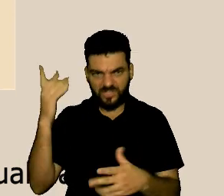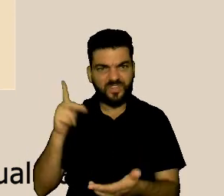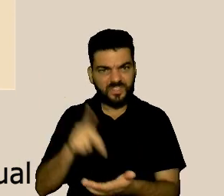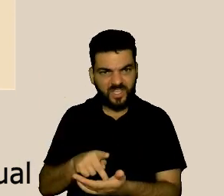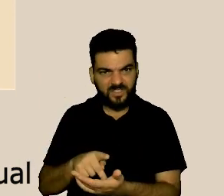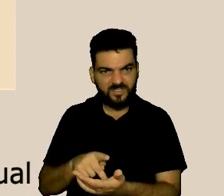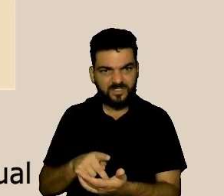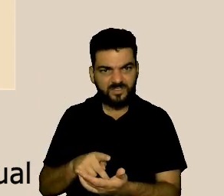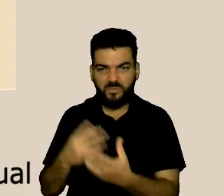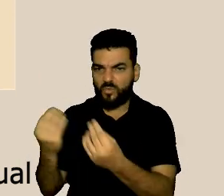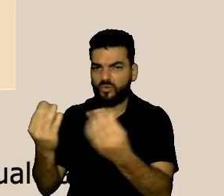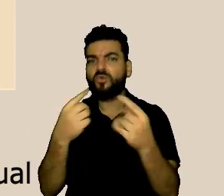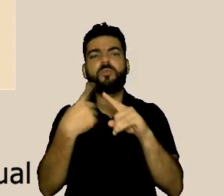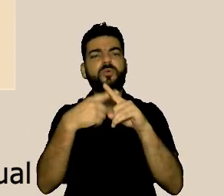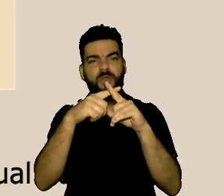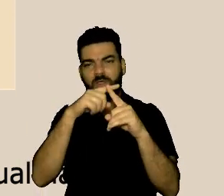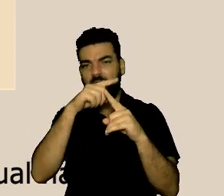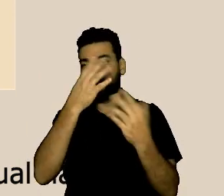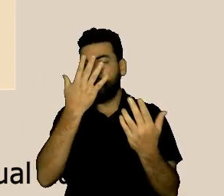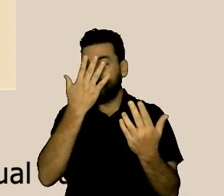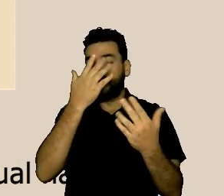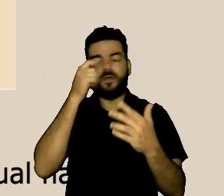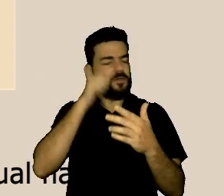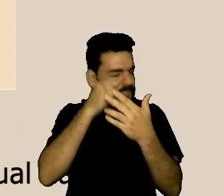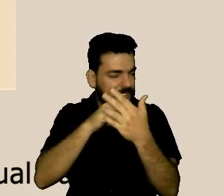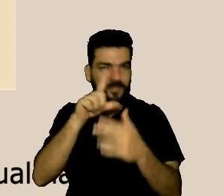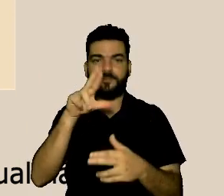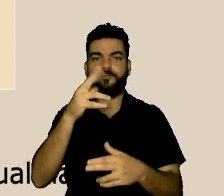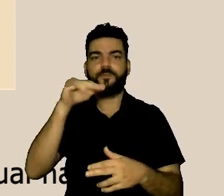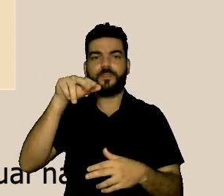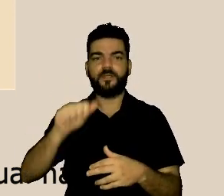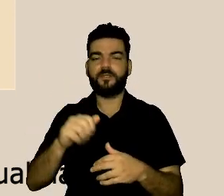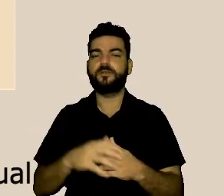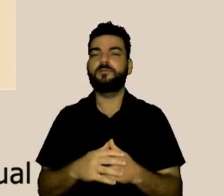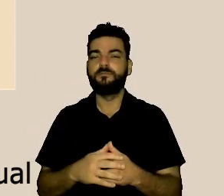certa frequência? a doutora Luciana. Ah, sim.